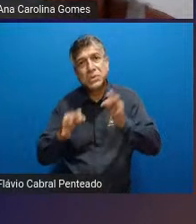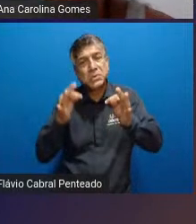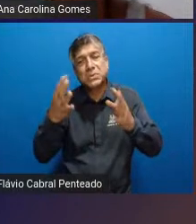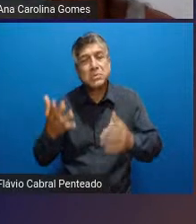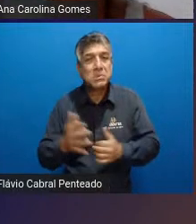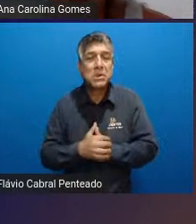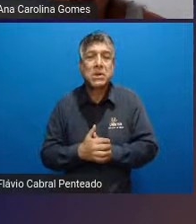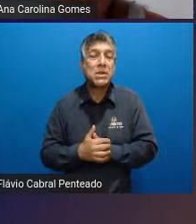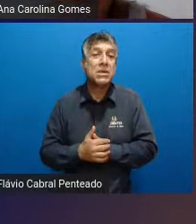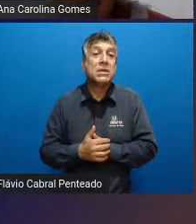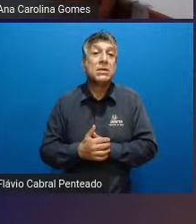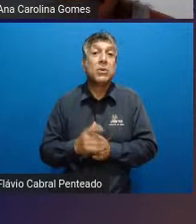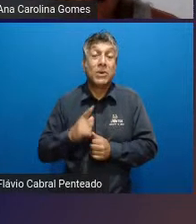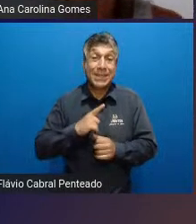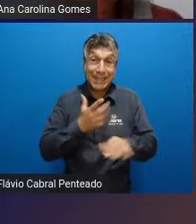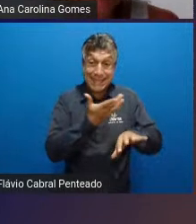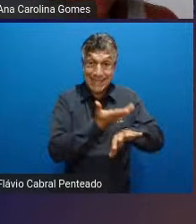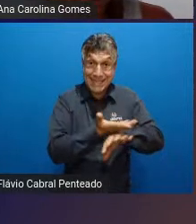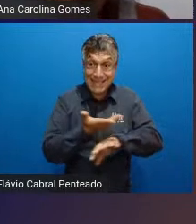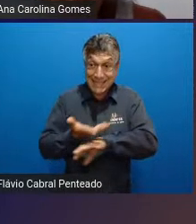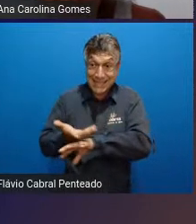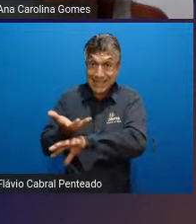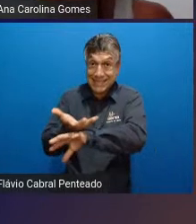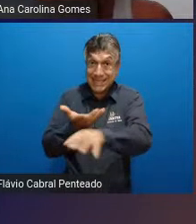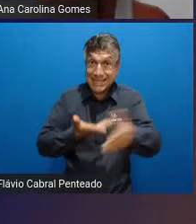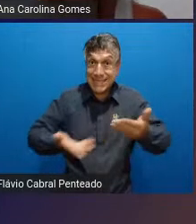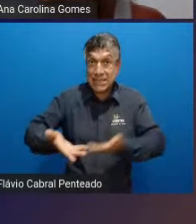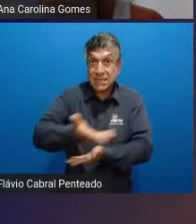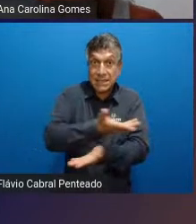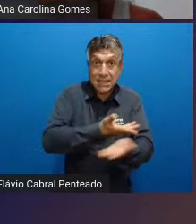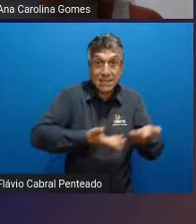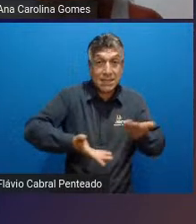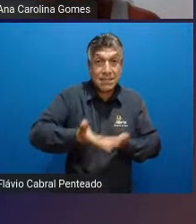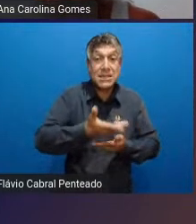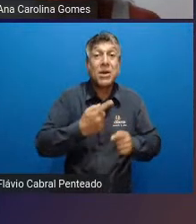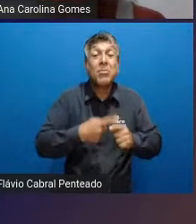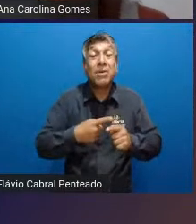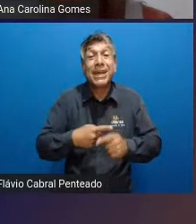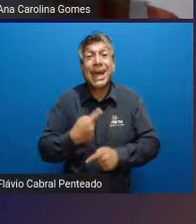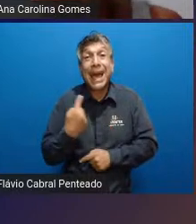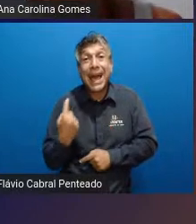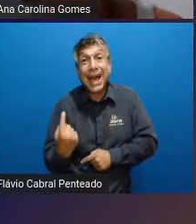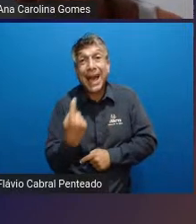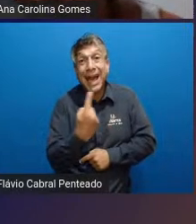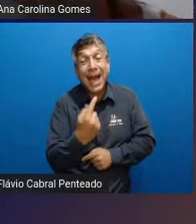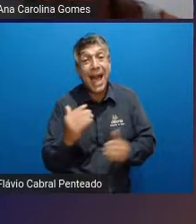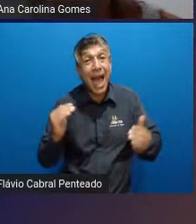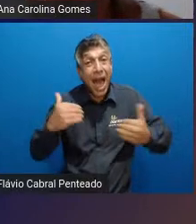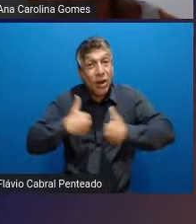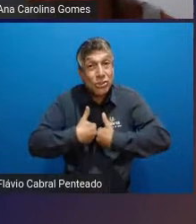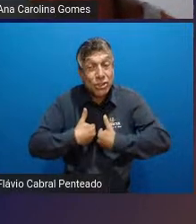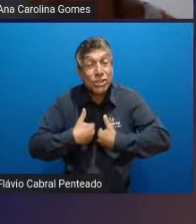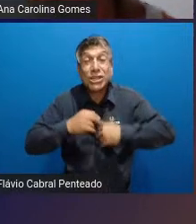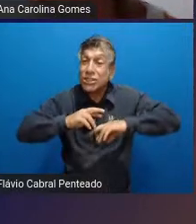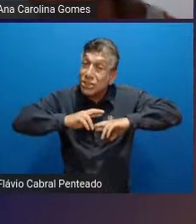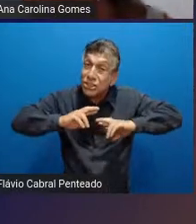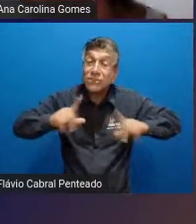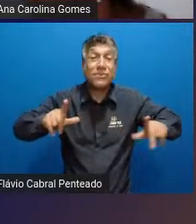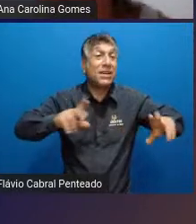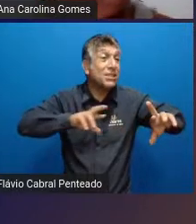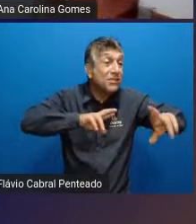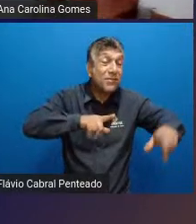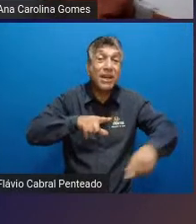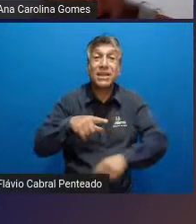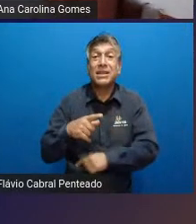a interdisciplinaridade ela é importante por causa do temperamento de cada um dos autistas por causa da individualidade biológica cada um é único